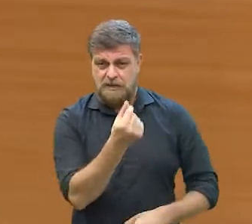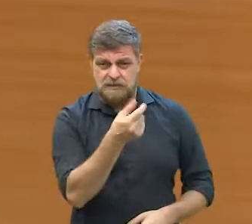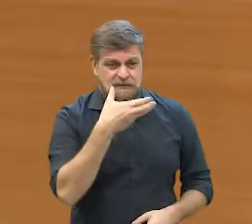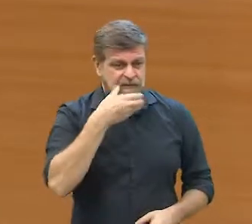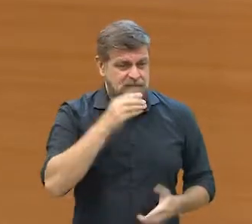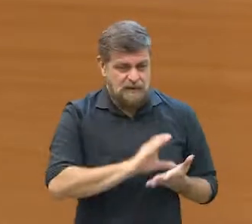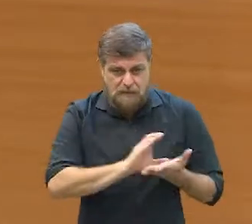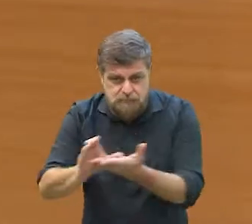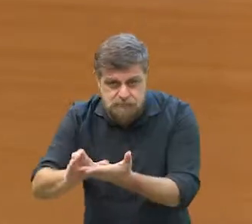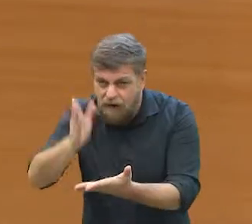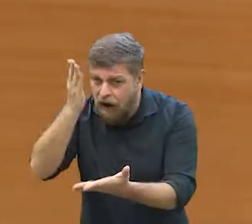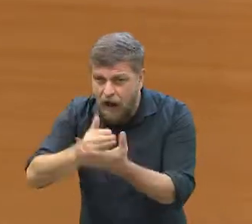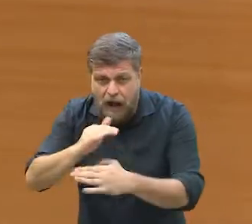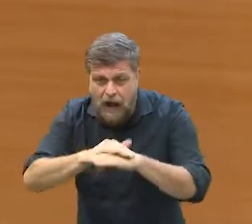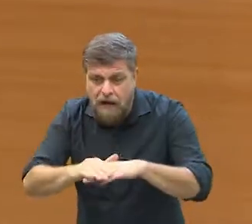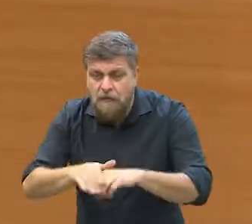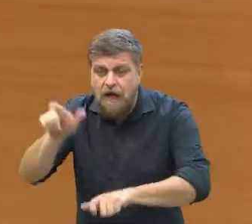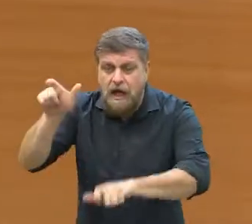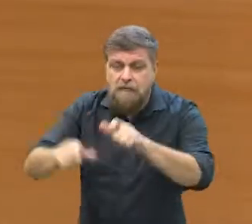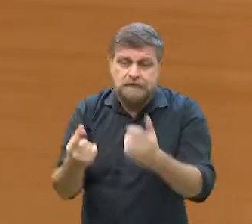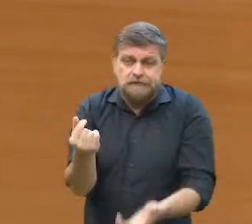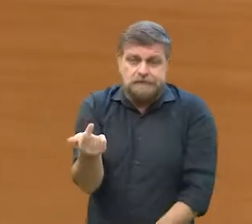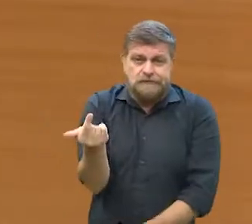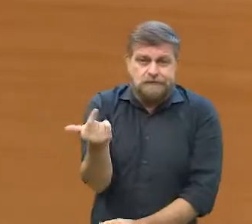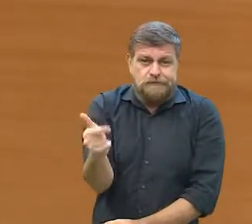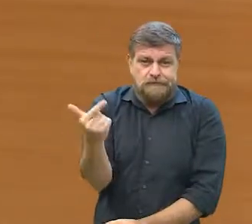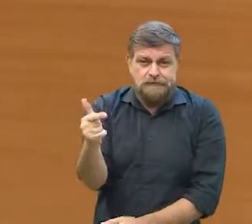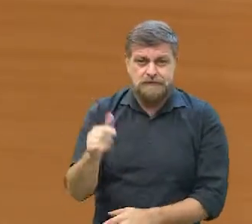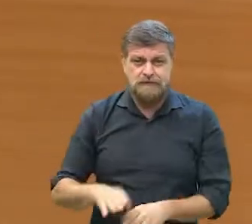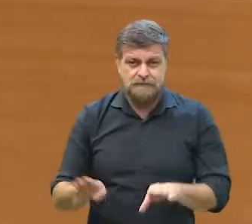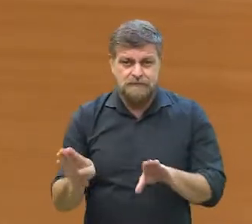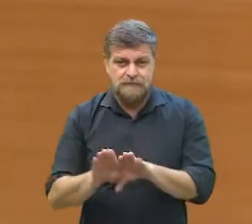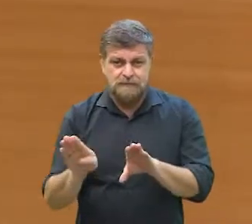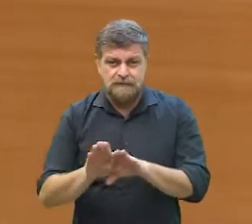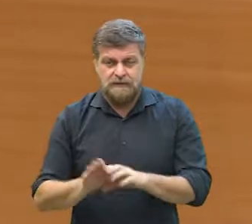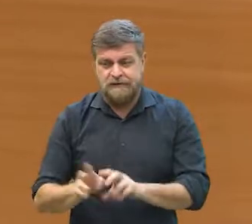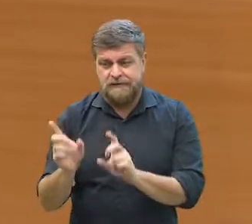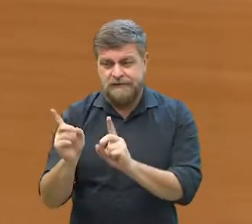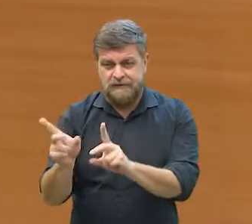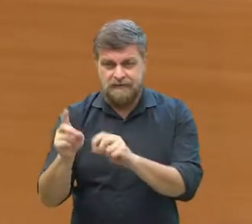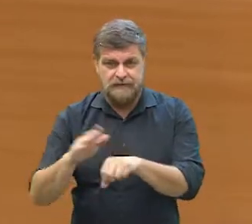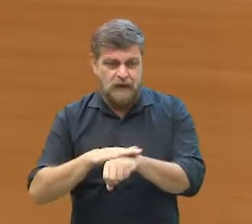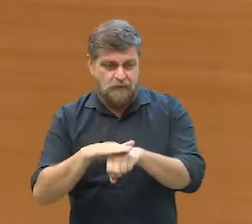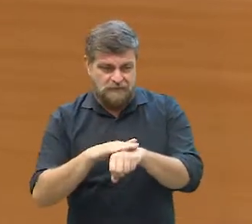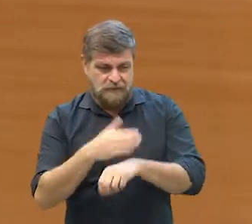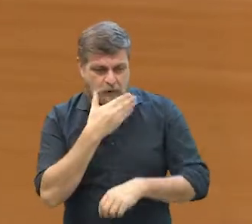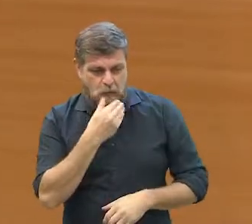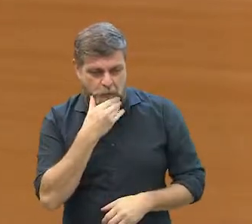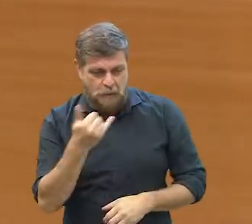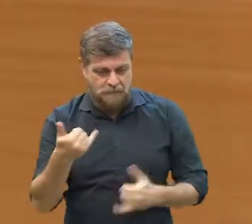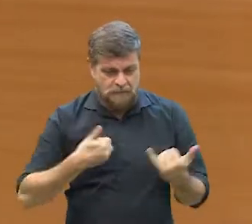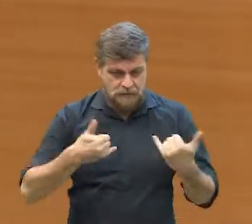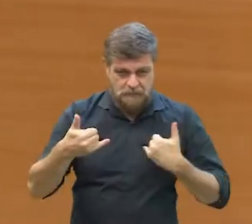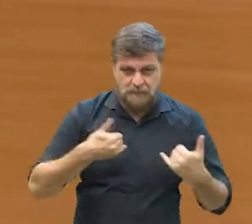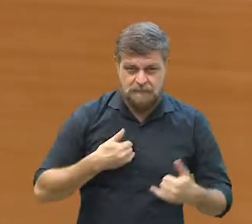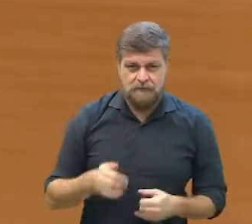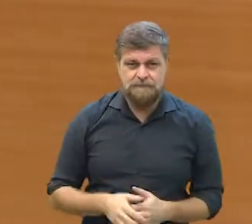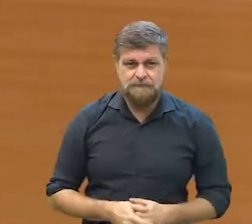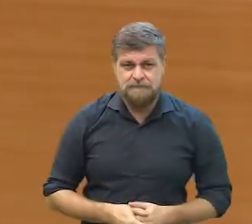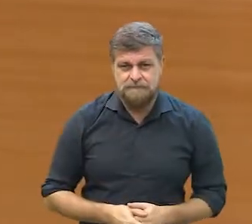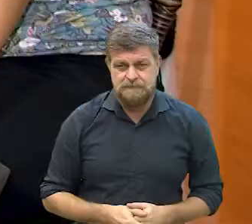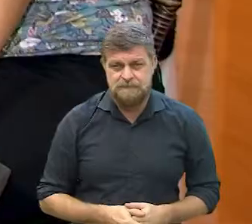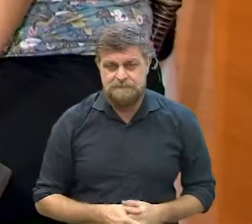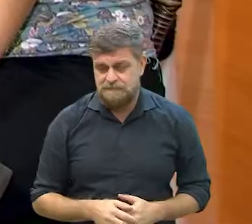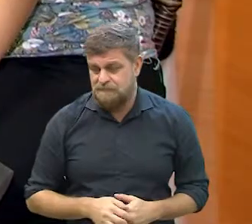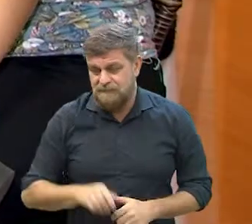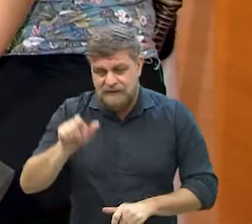auxílio emergencial, as pessoas não têm dinheiro, né? Então, um pequeno comércio também, né? Eu disse que eu conversei com um rapaz, né? Que ele falou, olha, quando